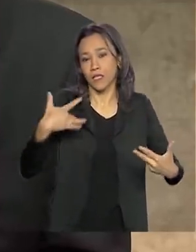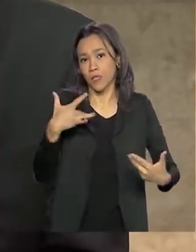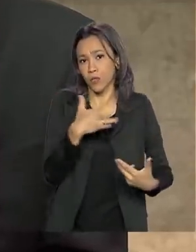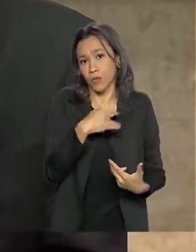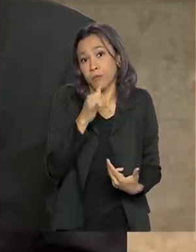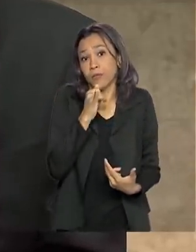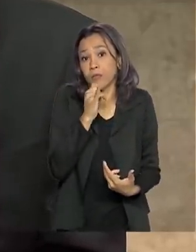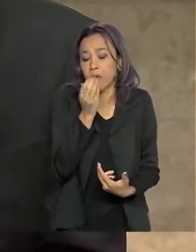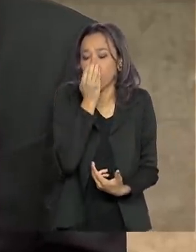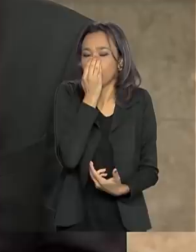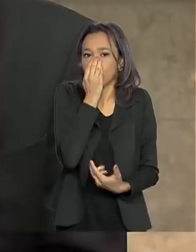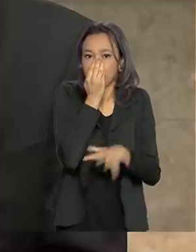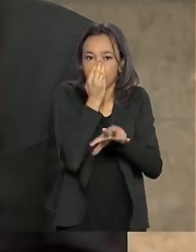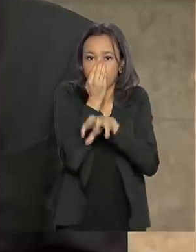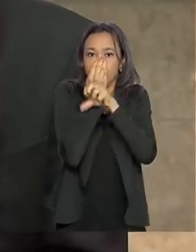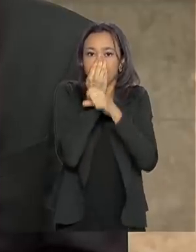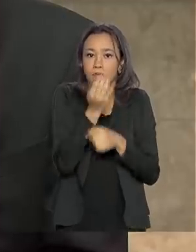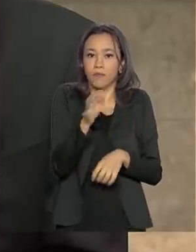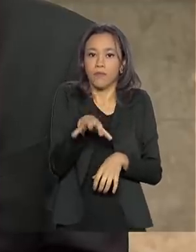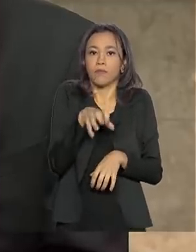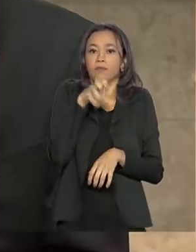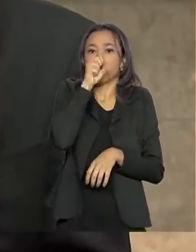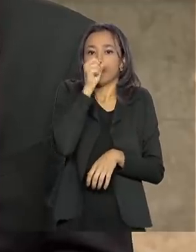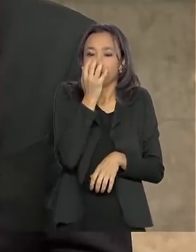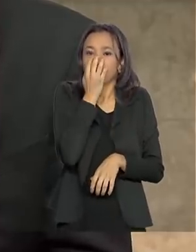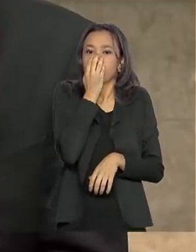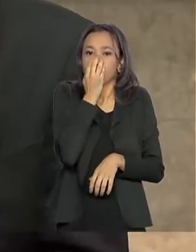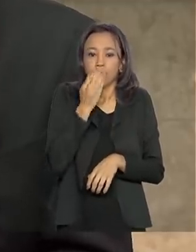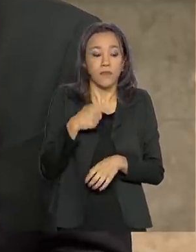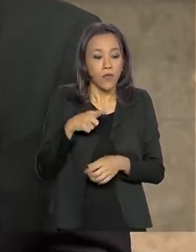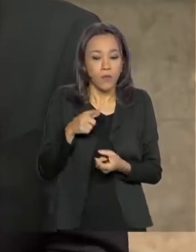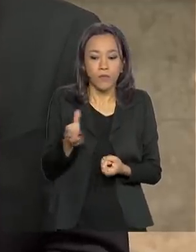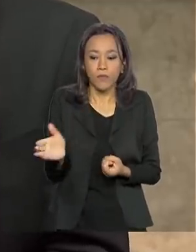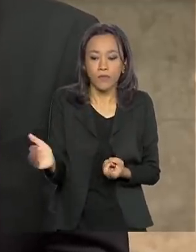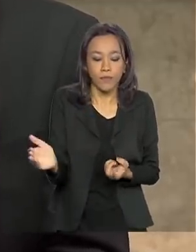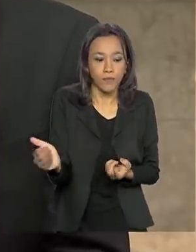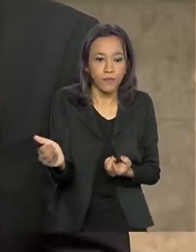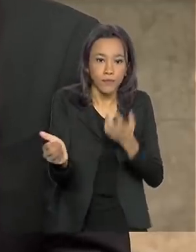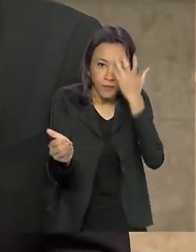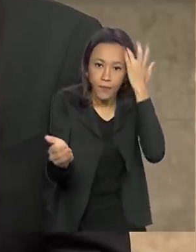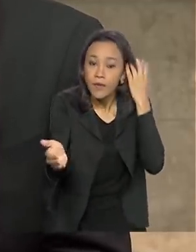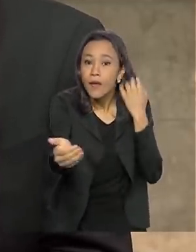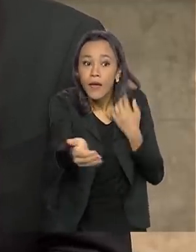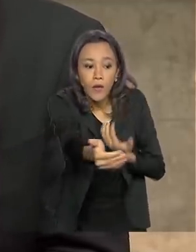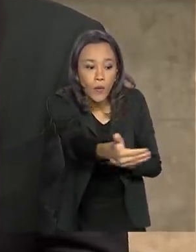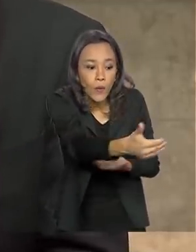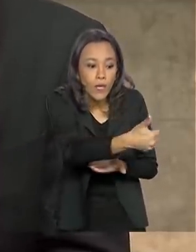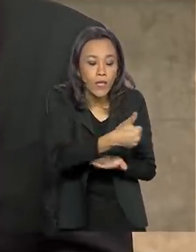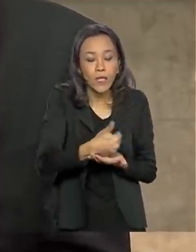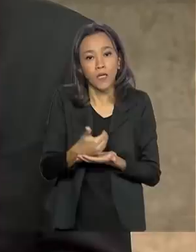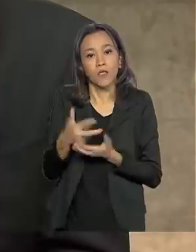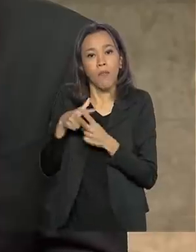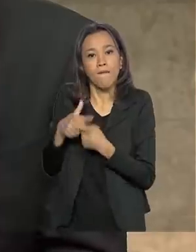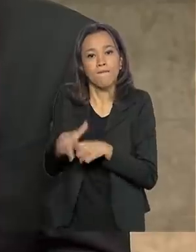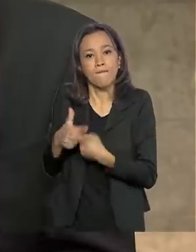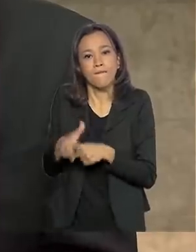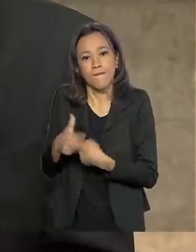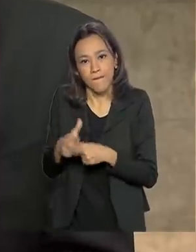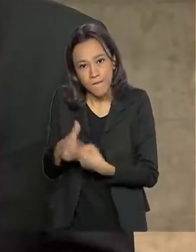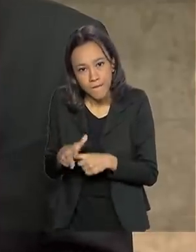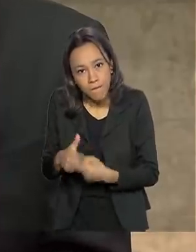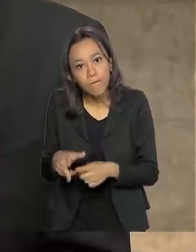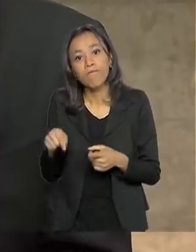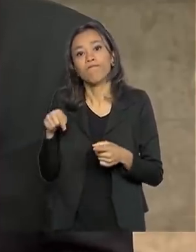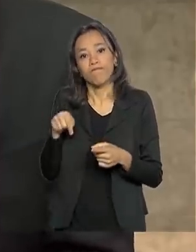exemplo, alguns estão fazendo, recolhendo respiradores para fazer manutenção, que estão impedidos,